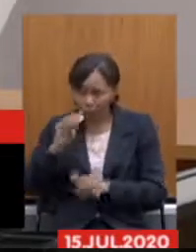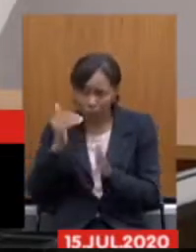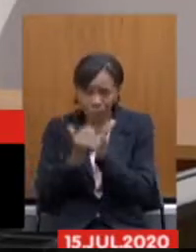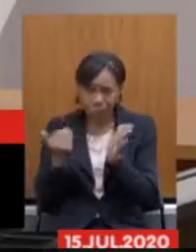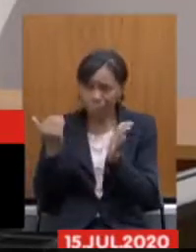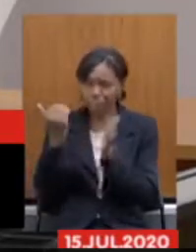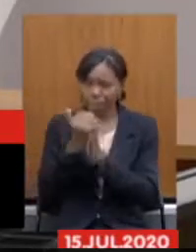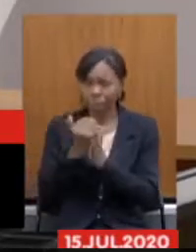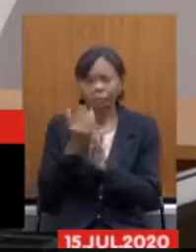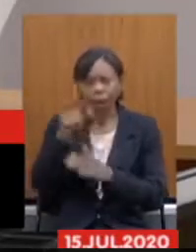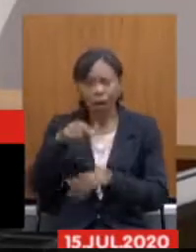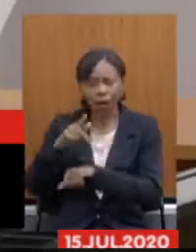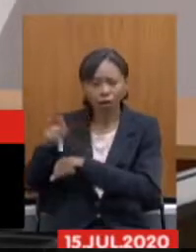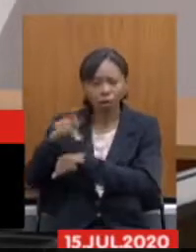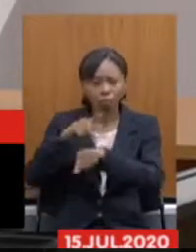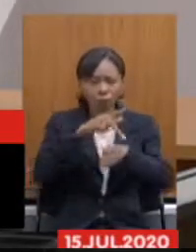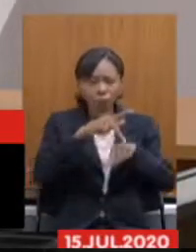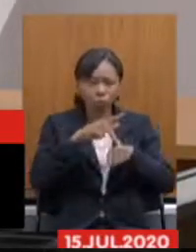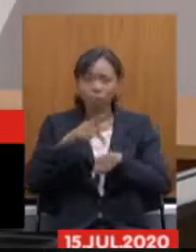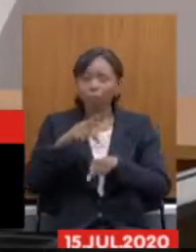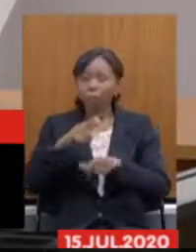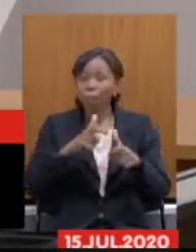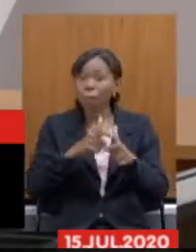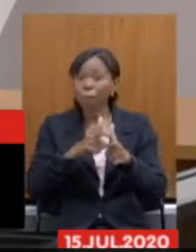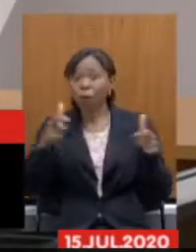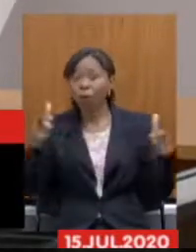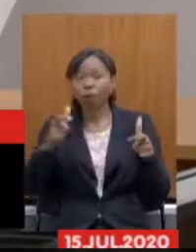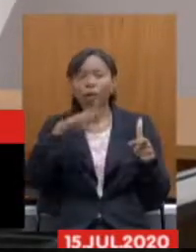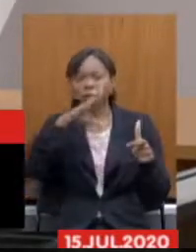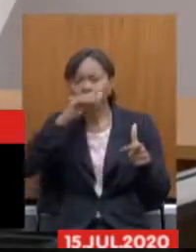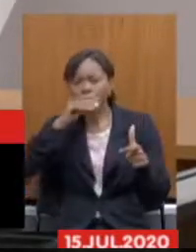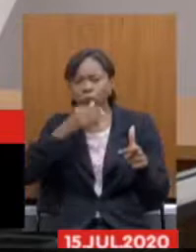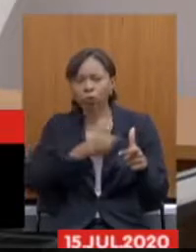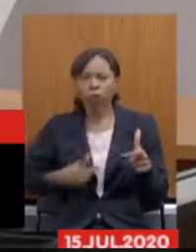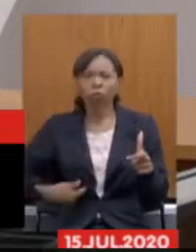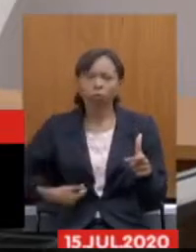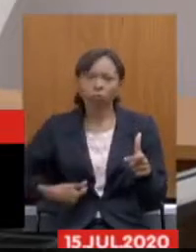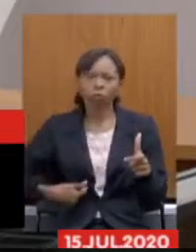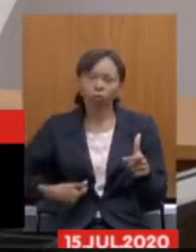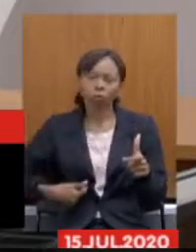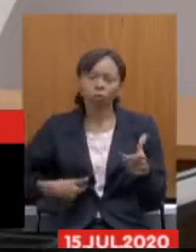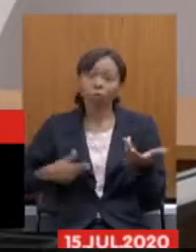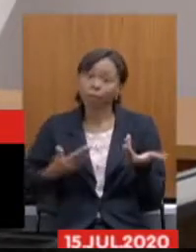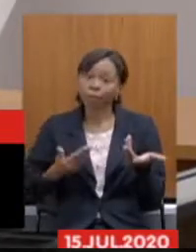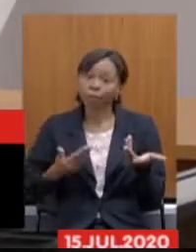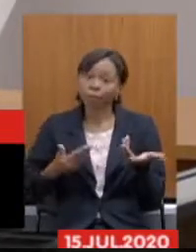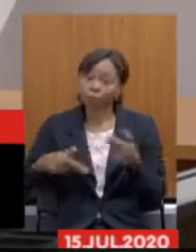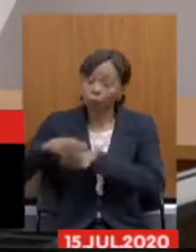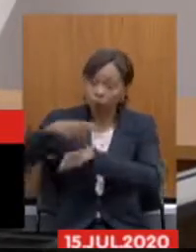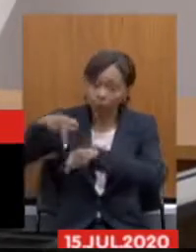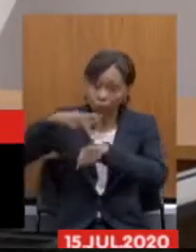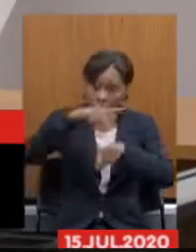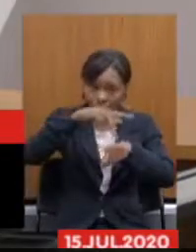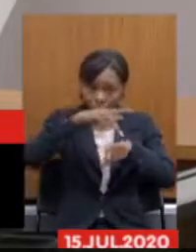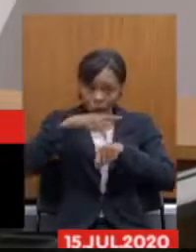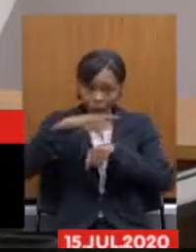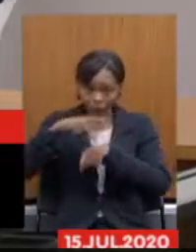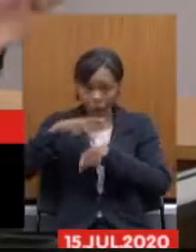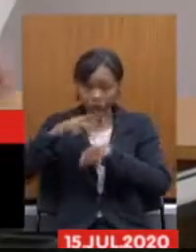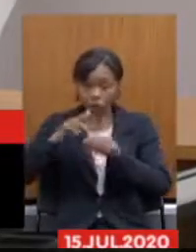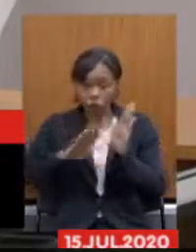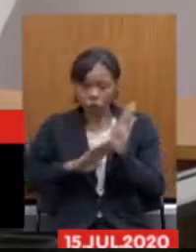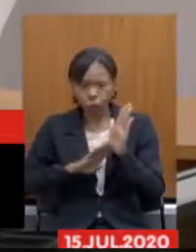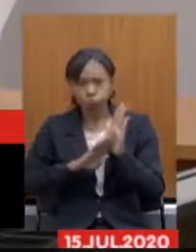aqueles países que tem o maior número de servidores públicos é preciso lembrar que os países que estão com nível